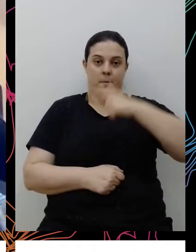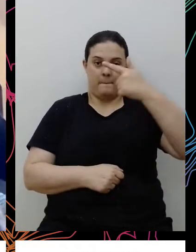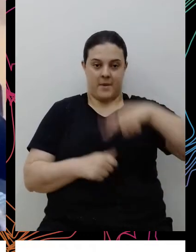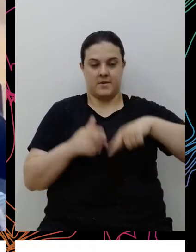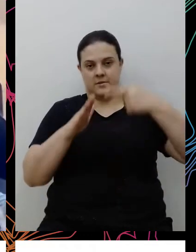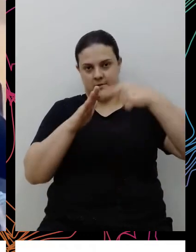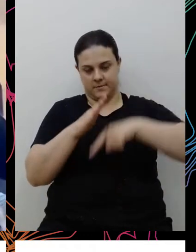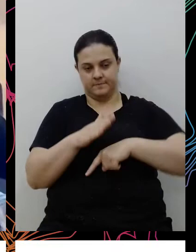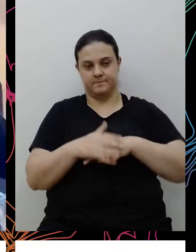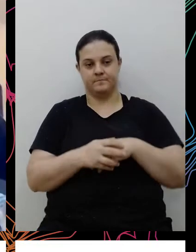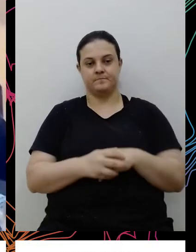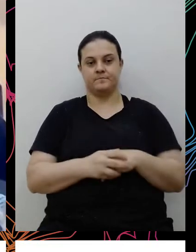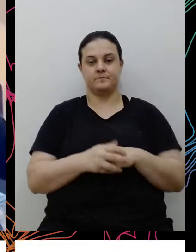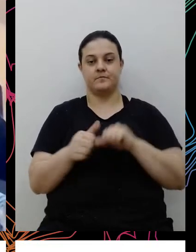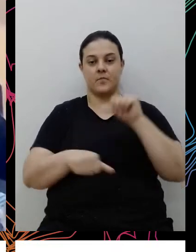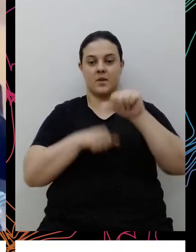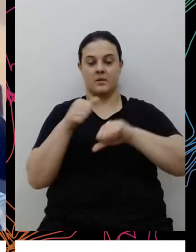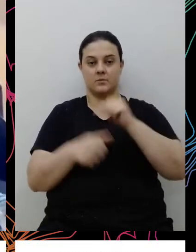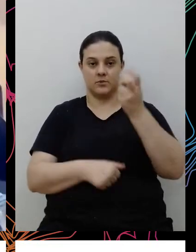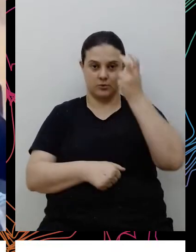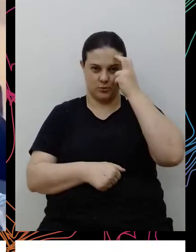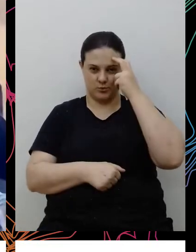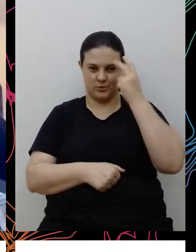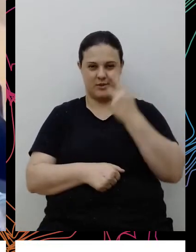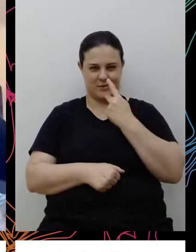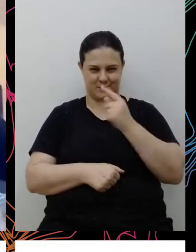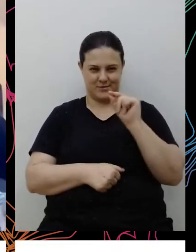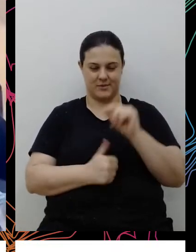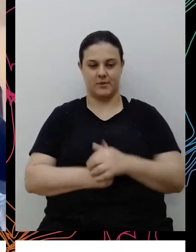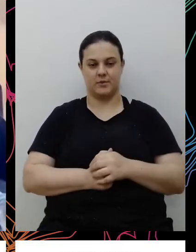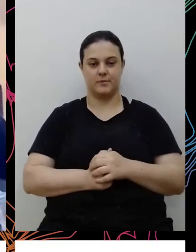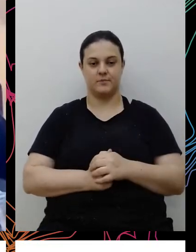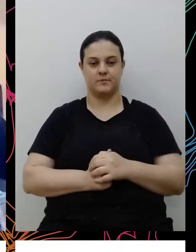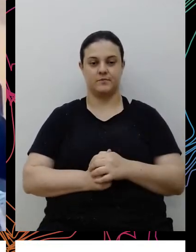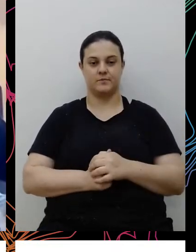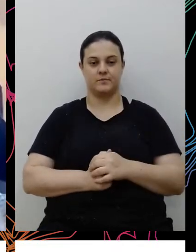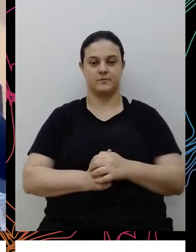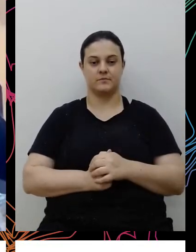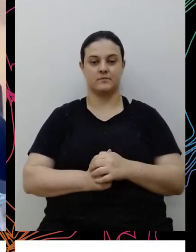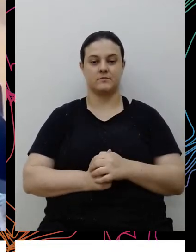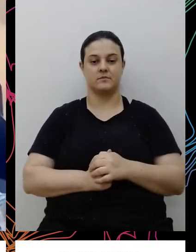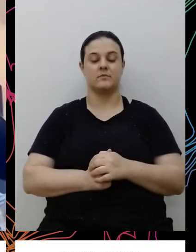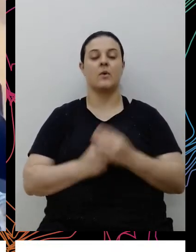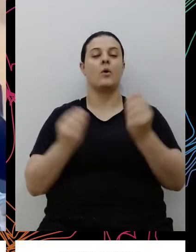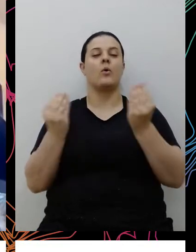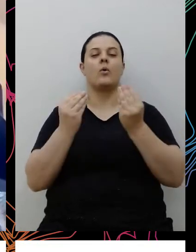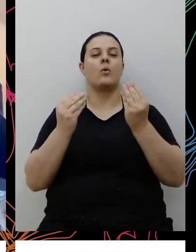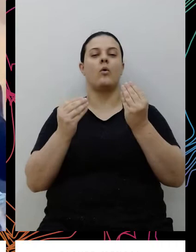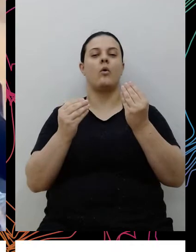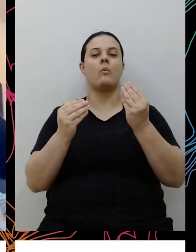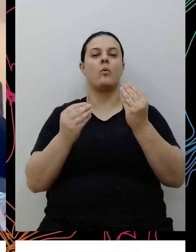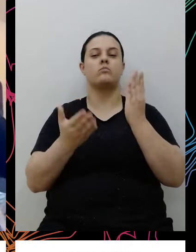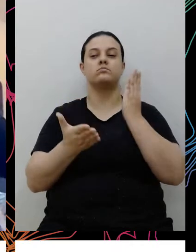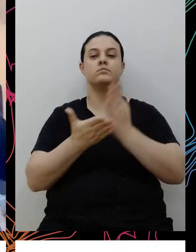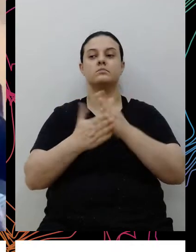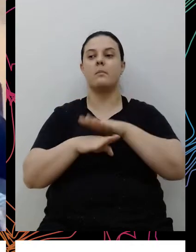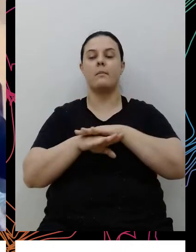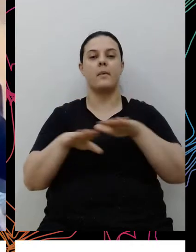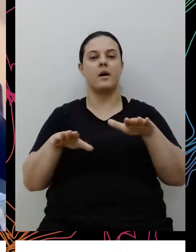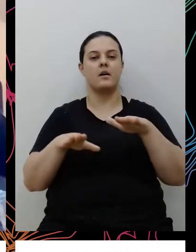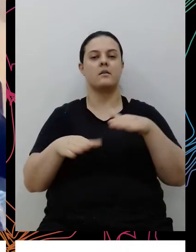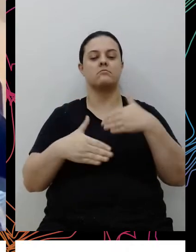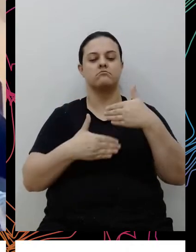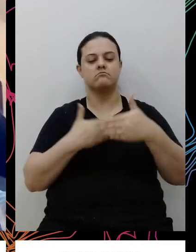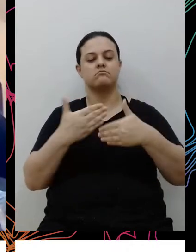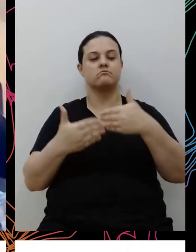Essa questão da mudança cultural, né, como você vem trazendo, como ela pode ser quebrada, Como que a gente consegue caminhar no passo